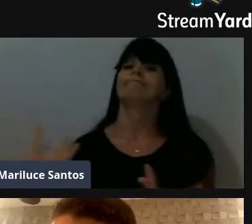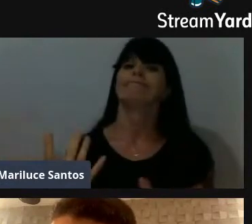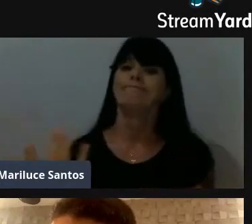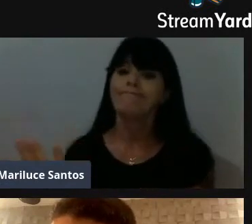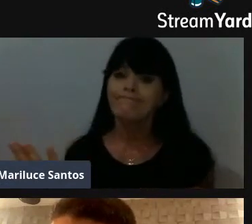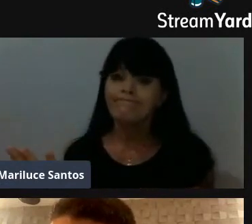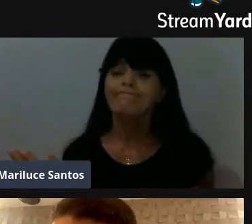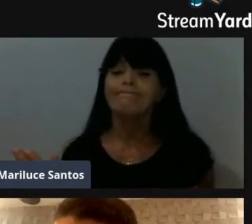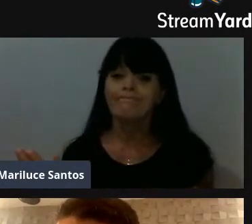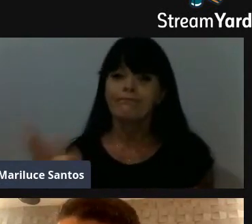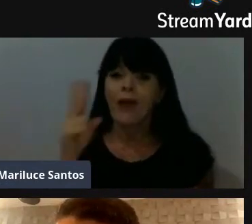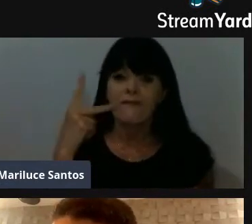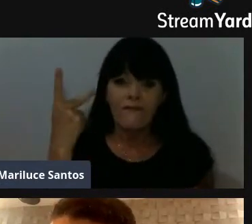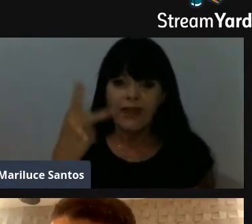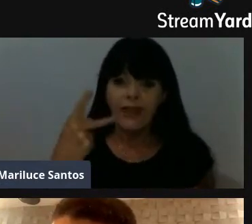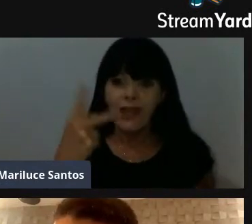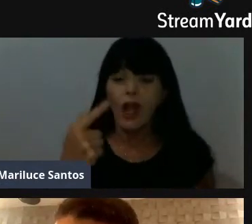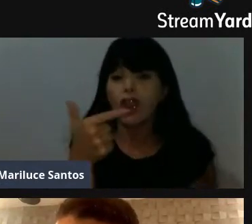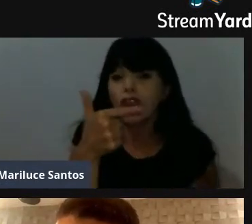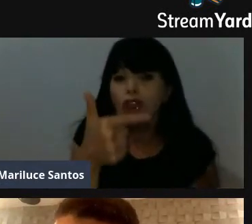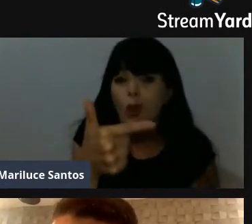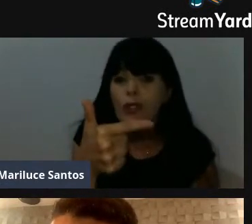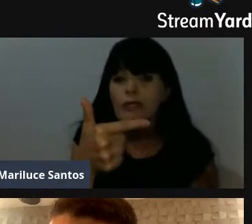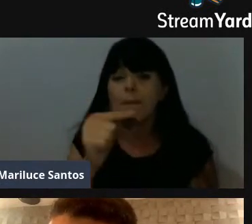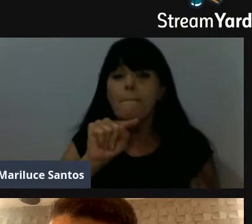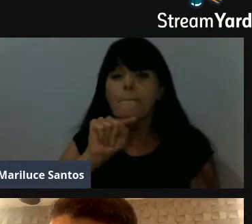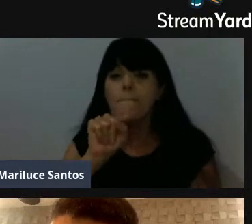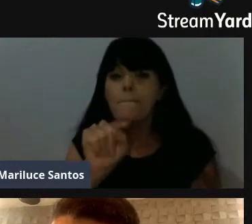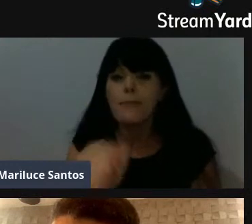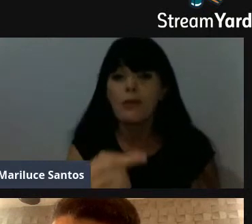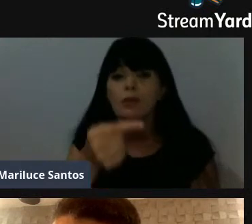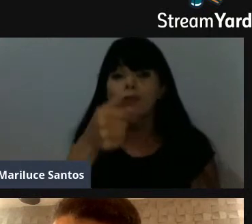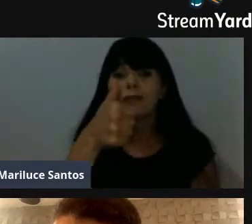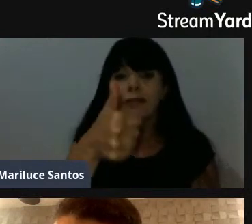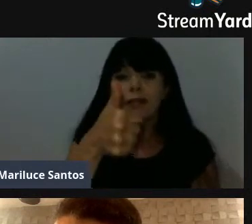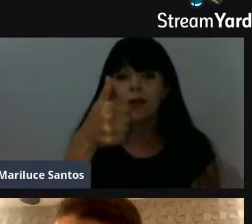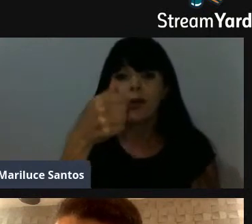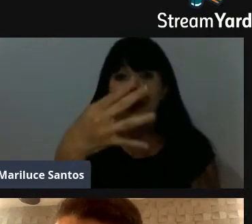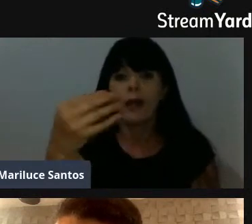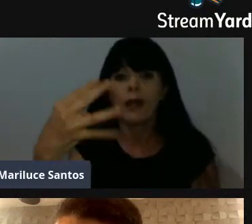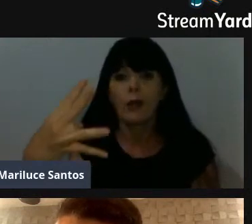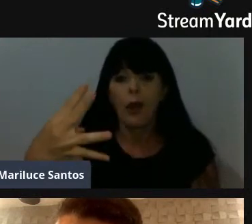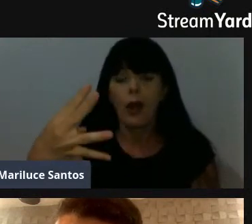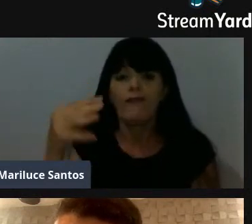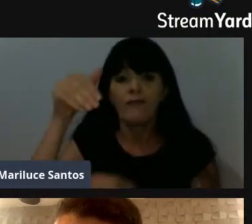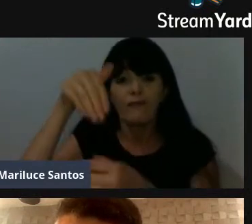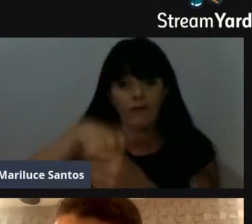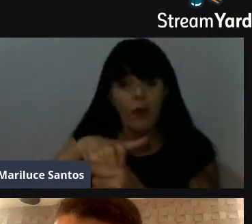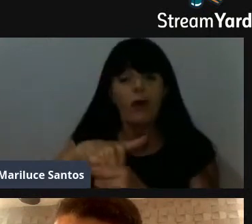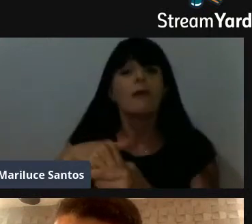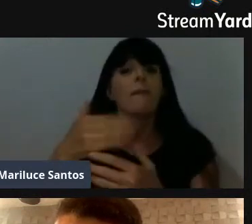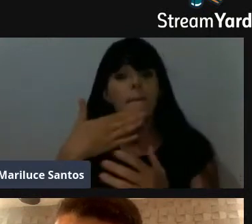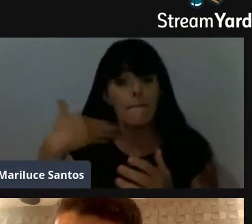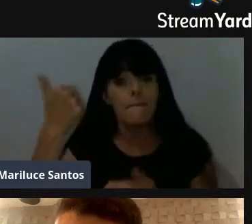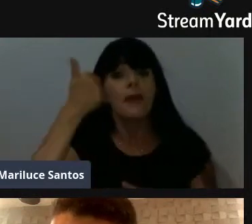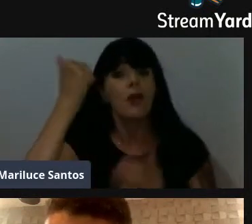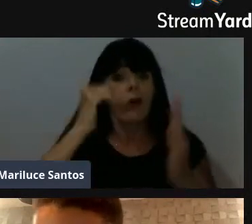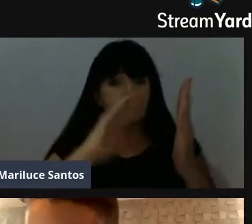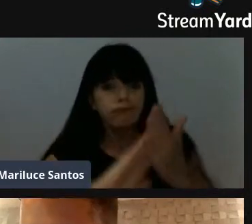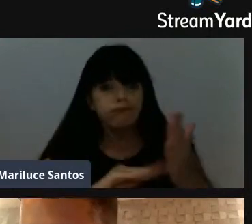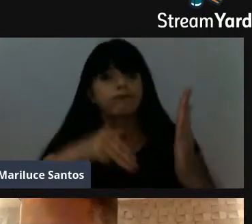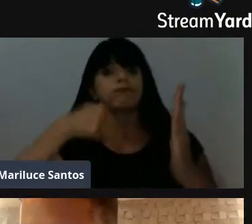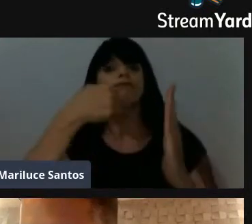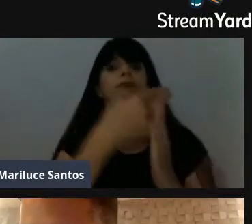para vereador, obtive aí 2.144 votos, né, o que redobra ainda mais, né, o meu compromisso